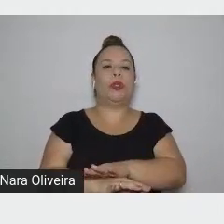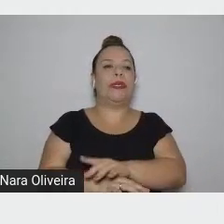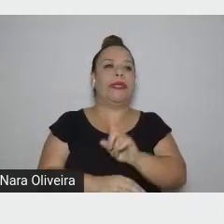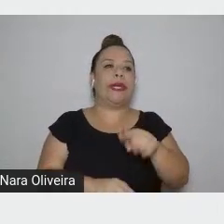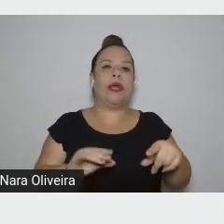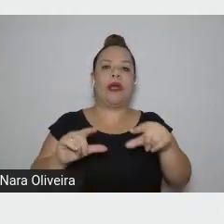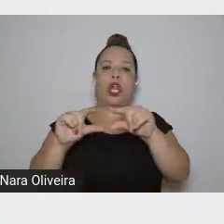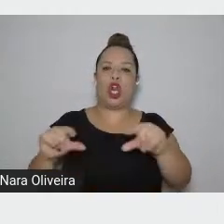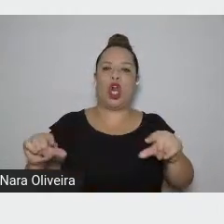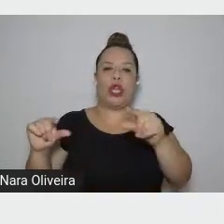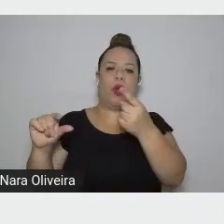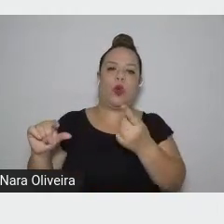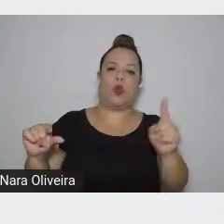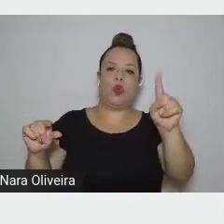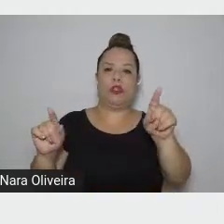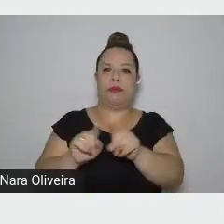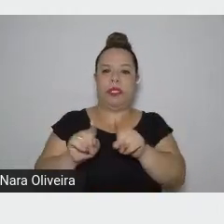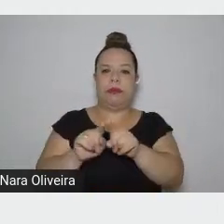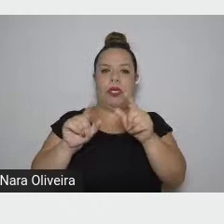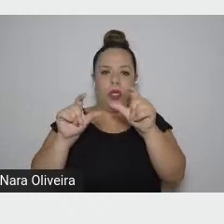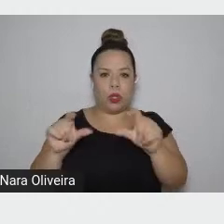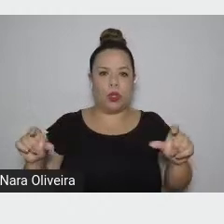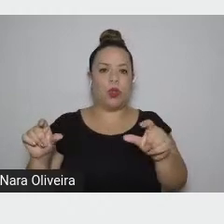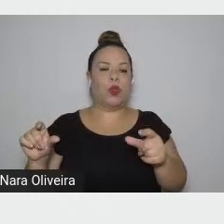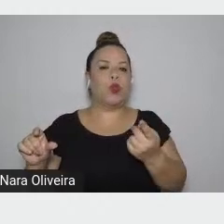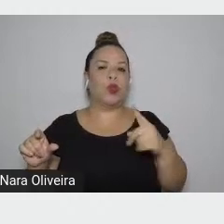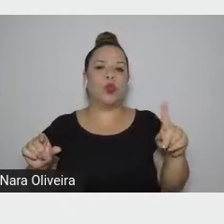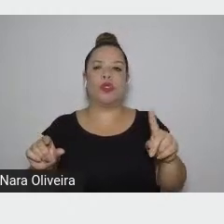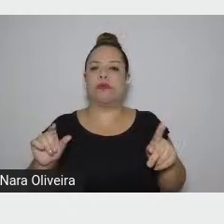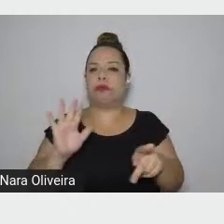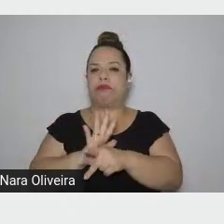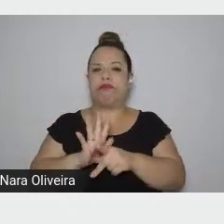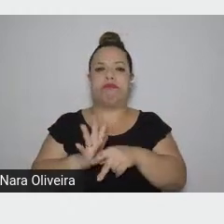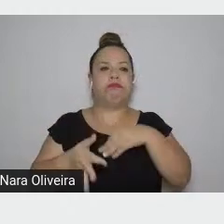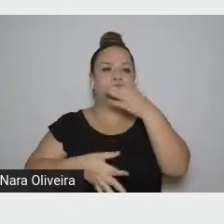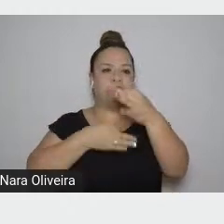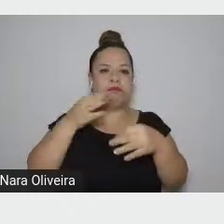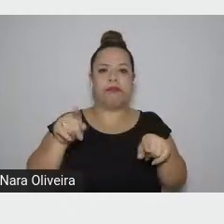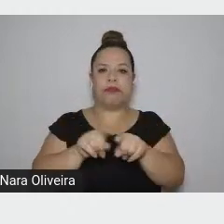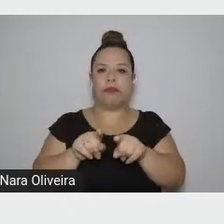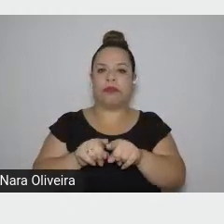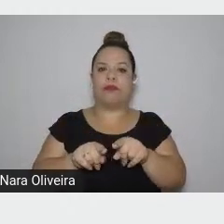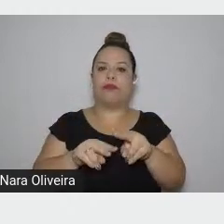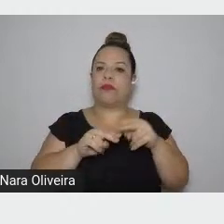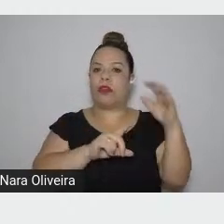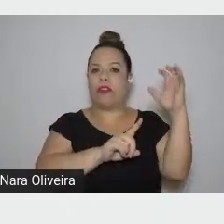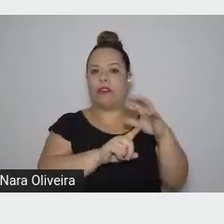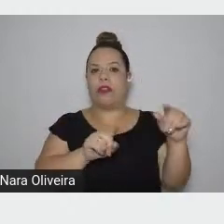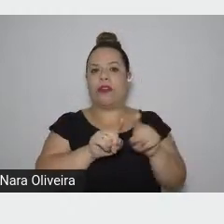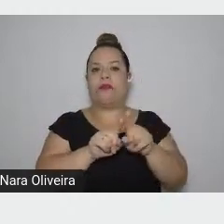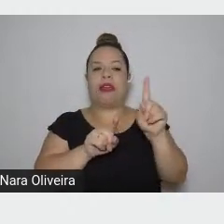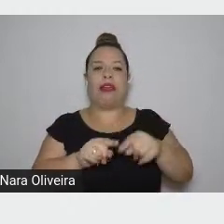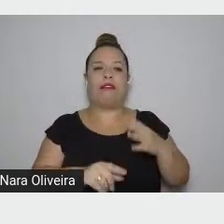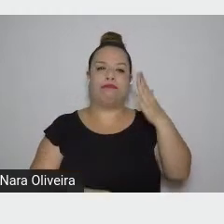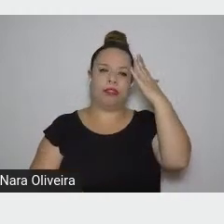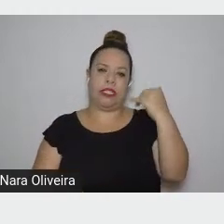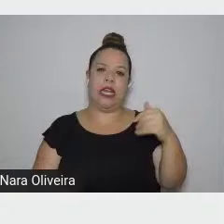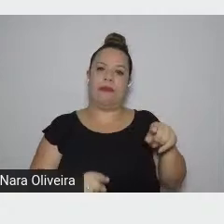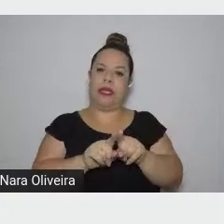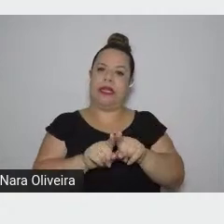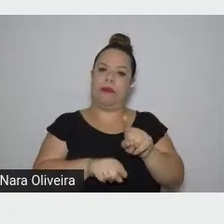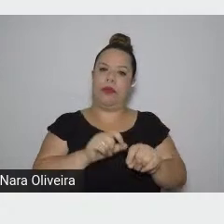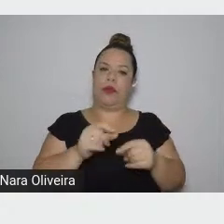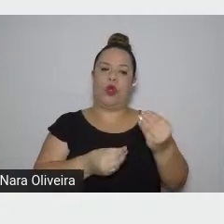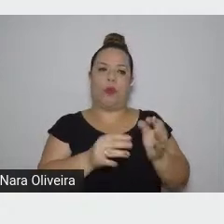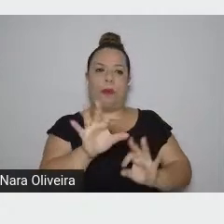pincelada pincelada cujo efeito foi sabiamente preparado através do texto.